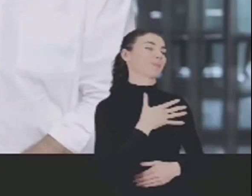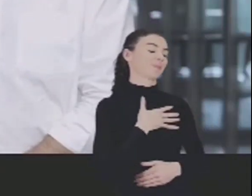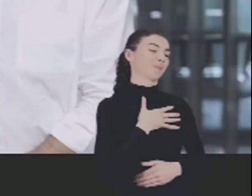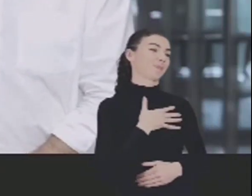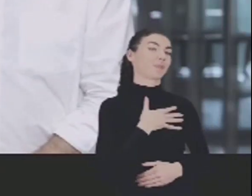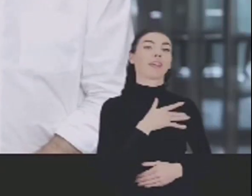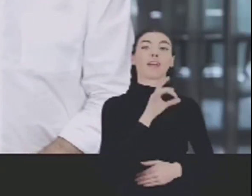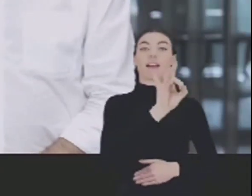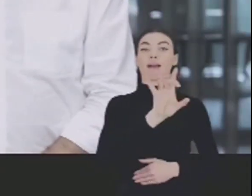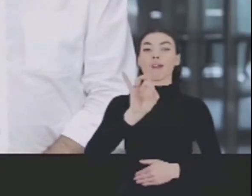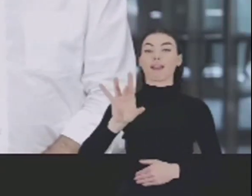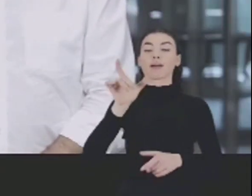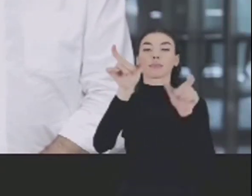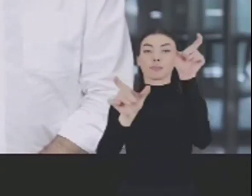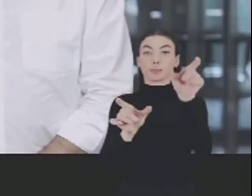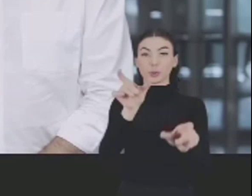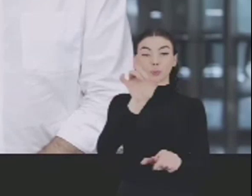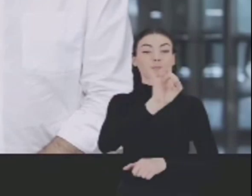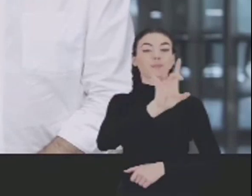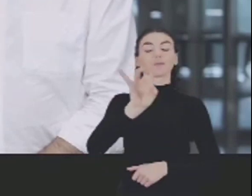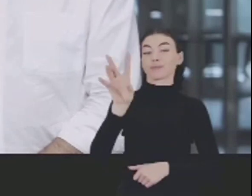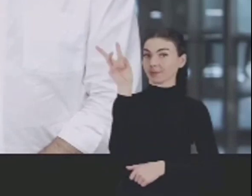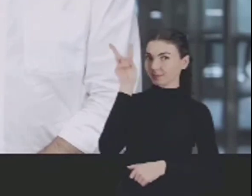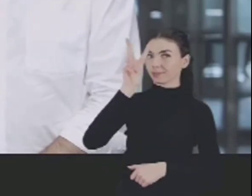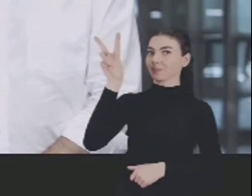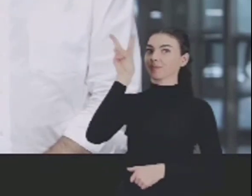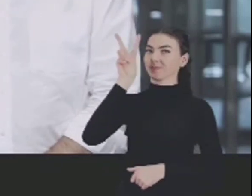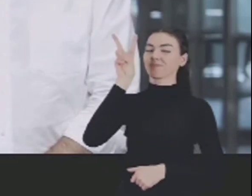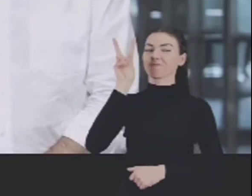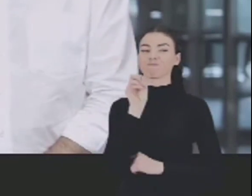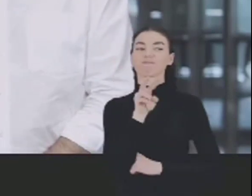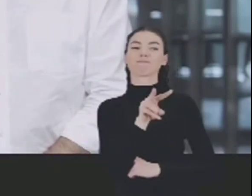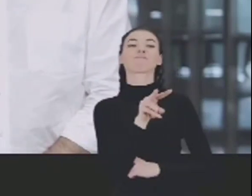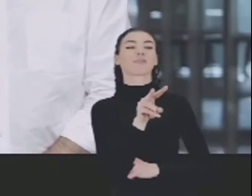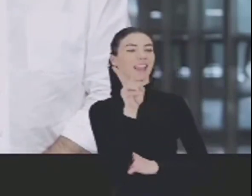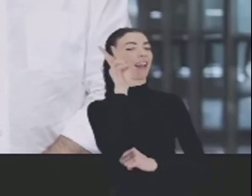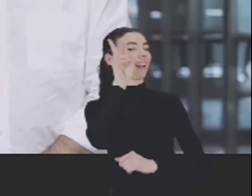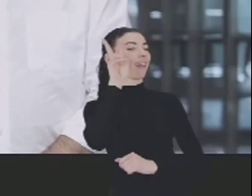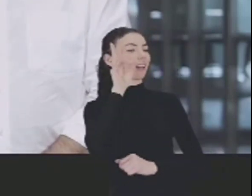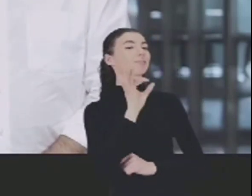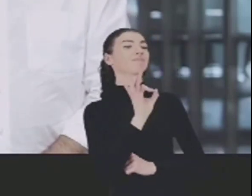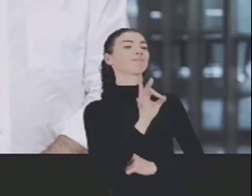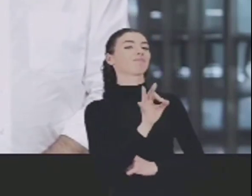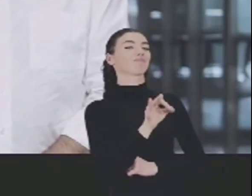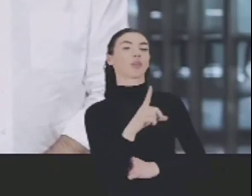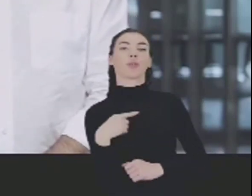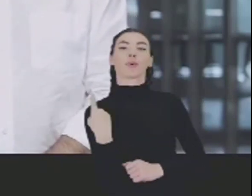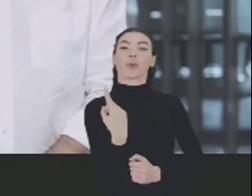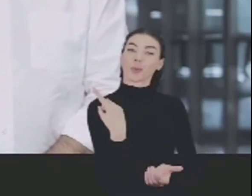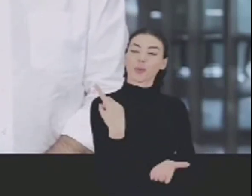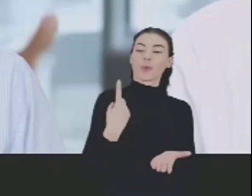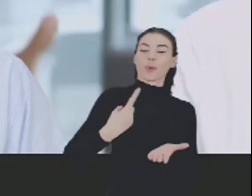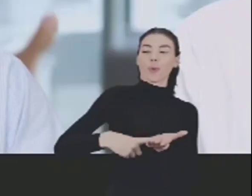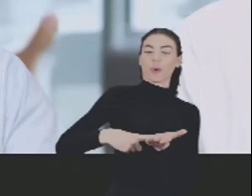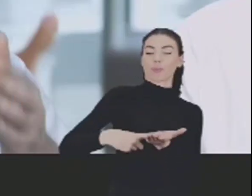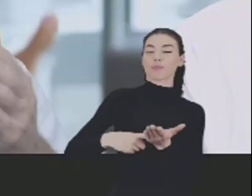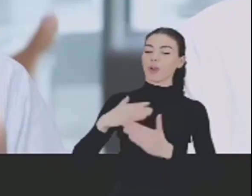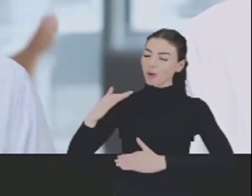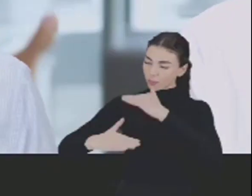exatamente isso, Bonete. Cada rosto, cada história nos lembra do nosso compromisso.